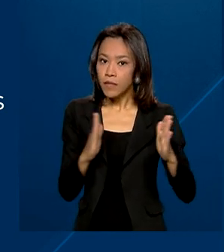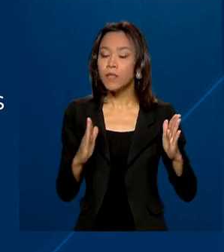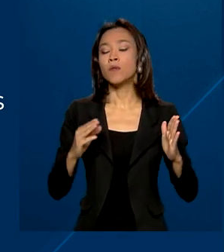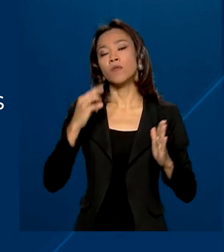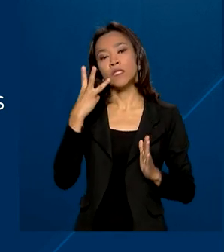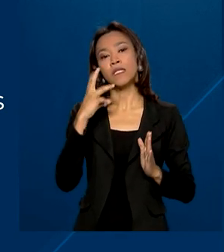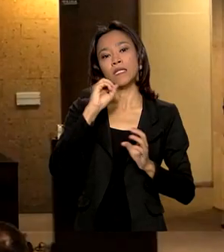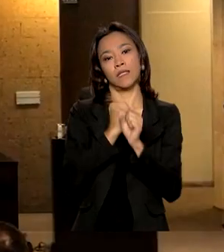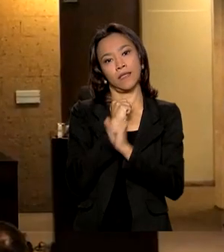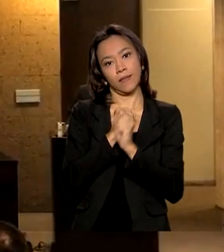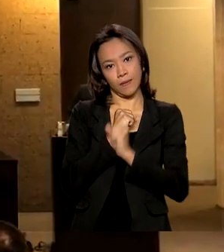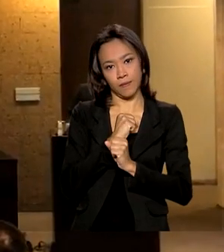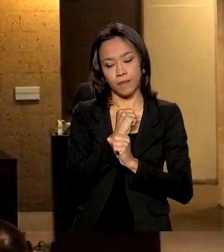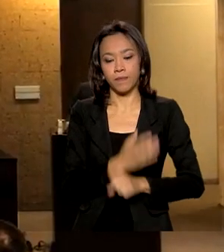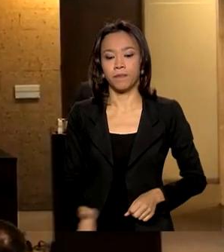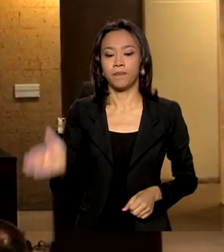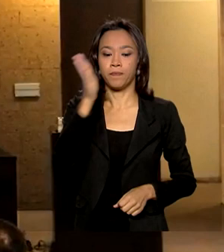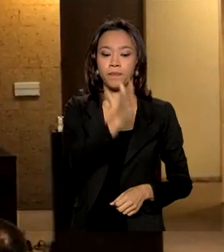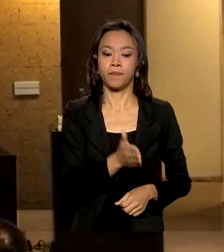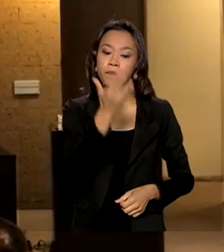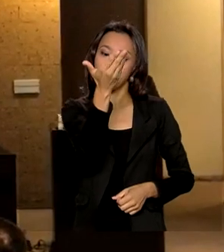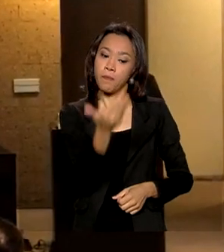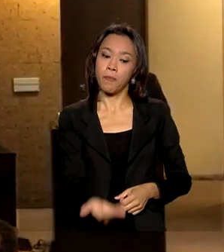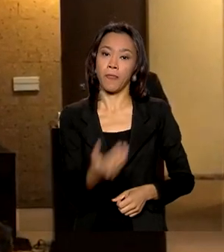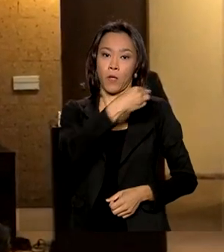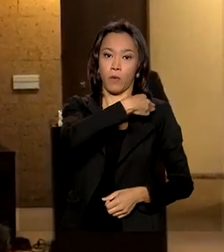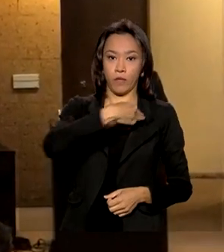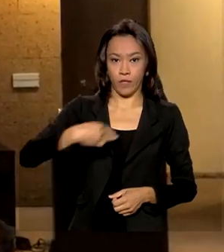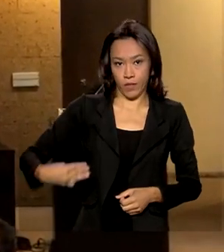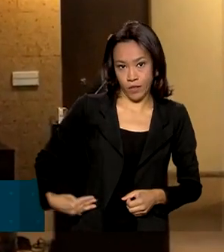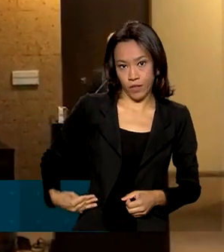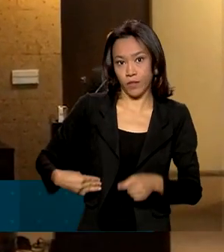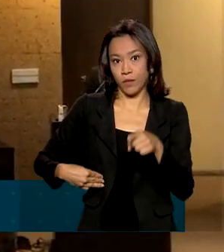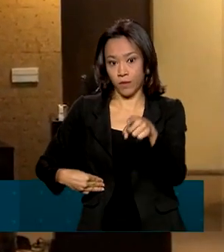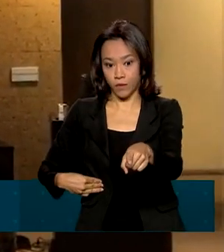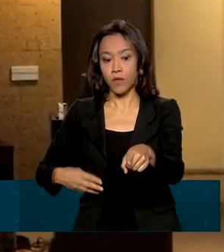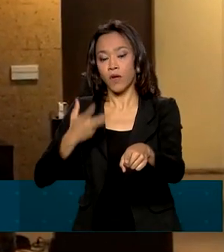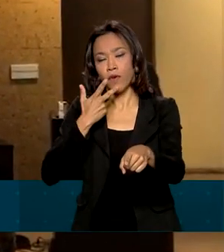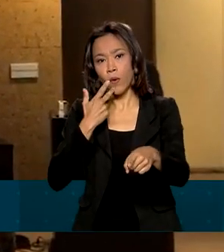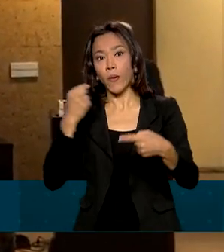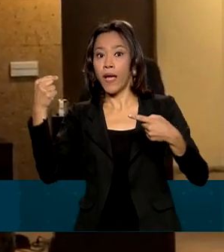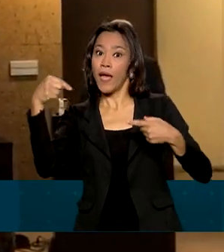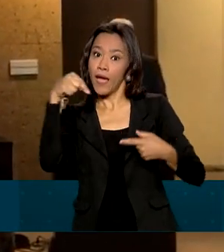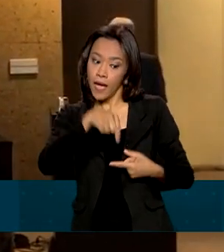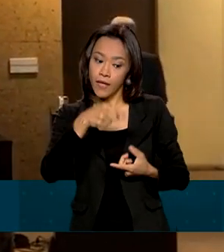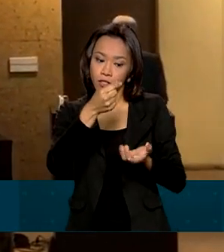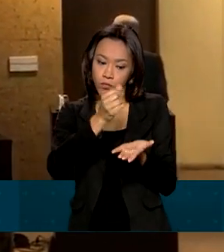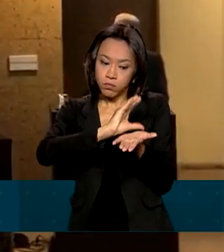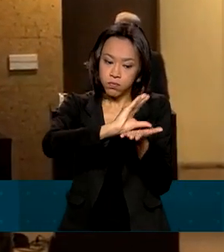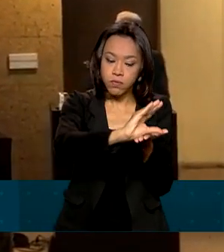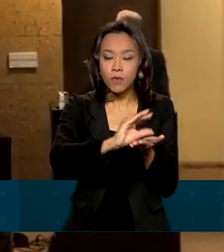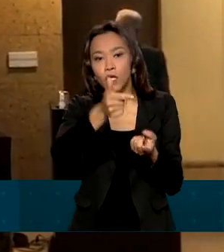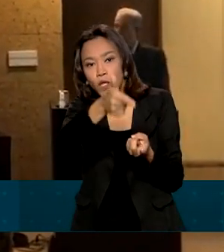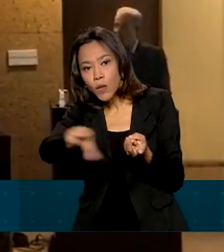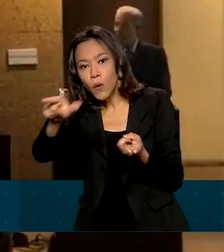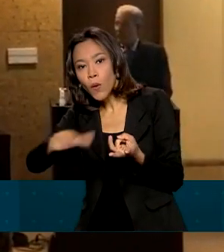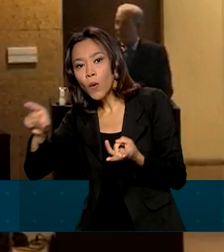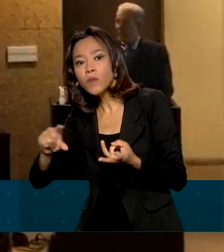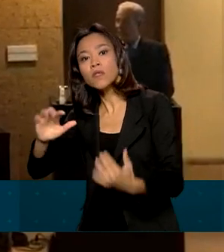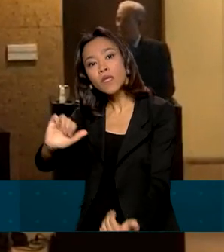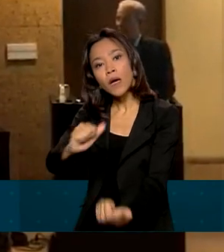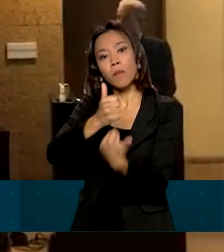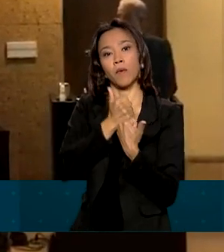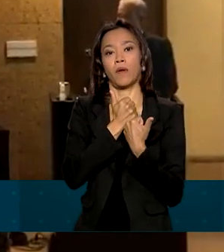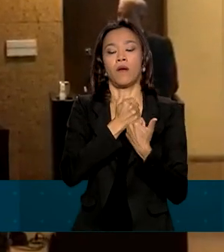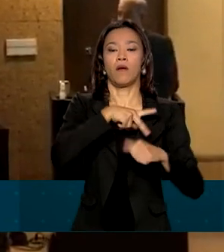30 anos. Segundo o ministro de Minas e Energia, esses e outros empreendimentos no setor têm ajudado o